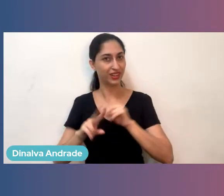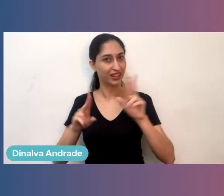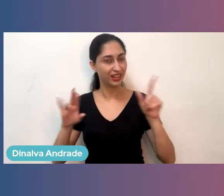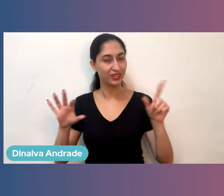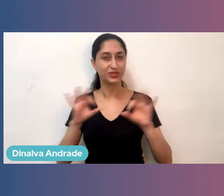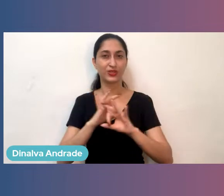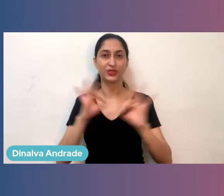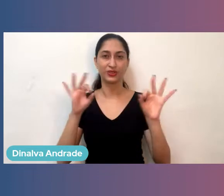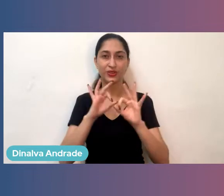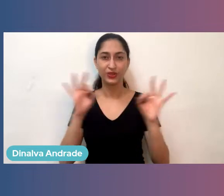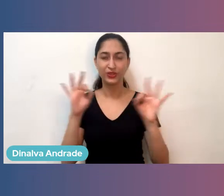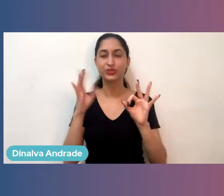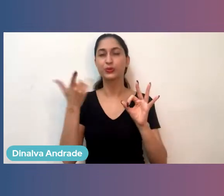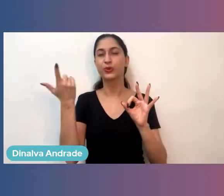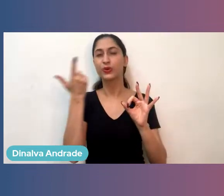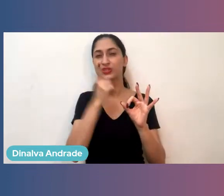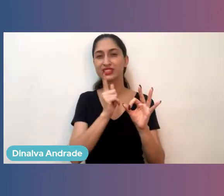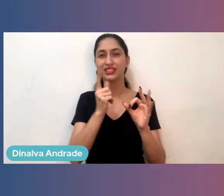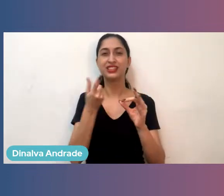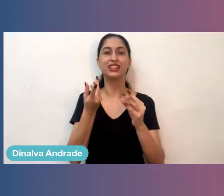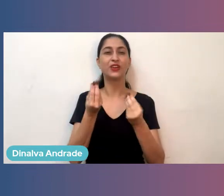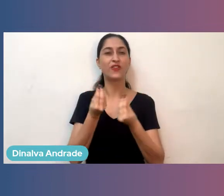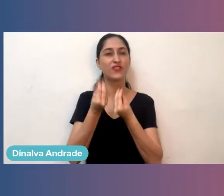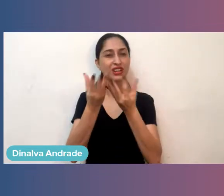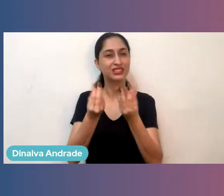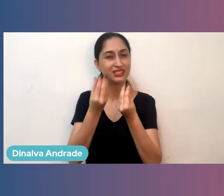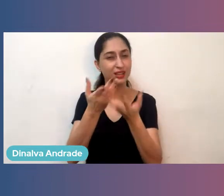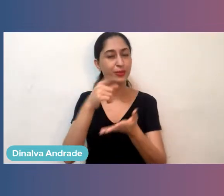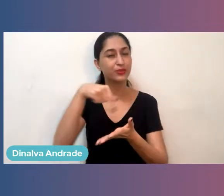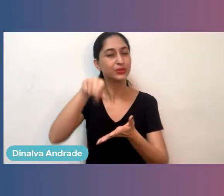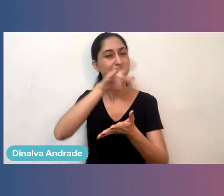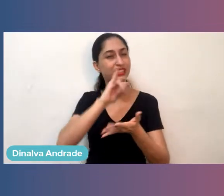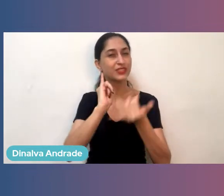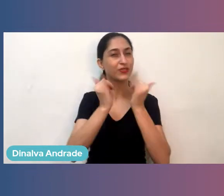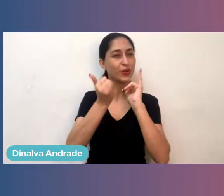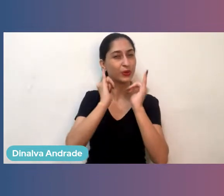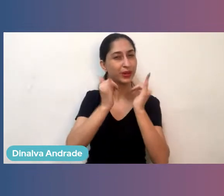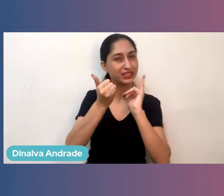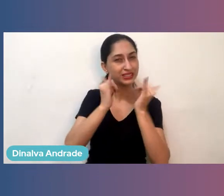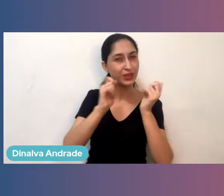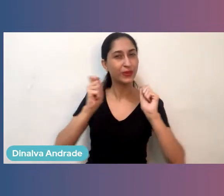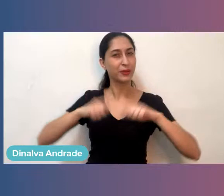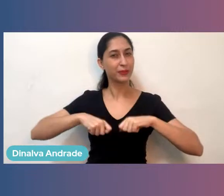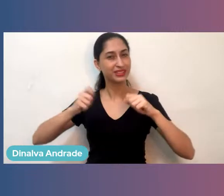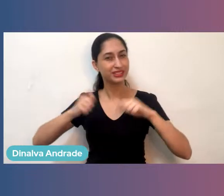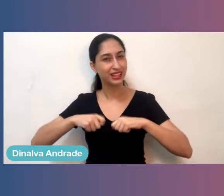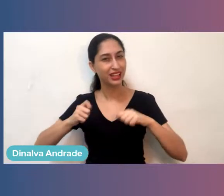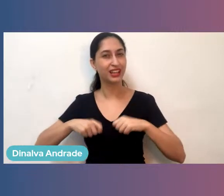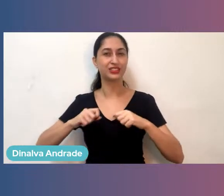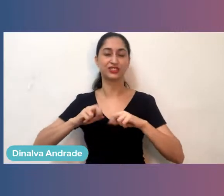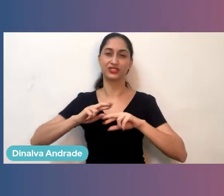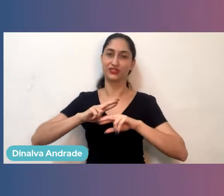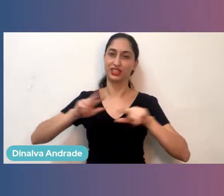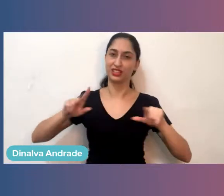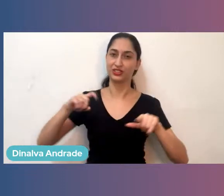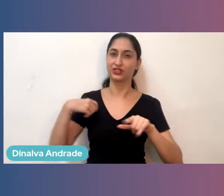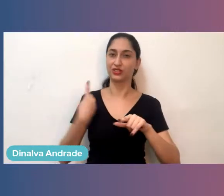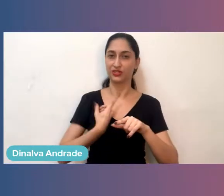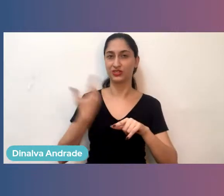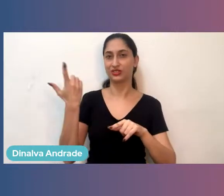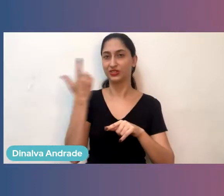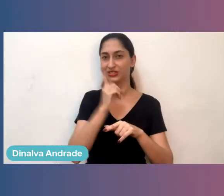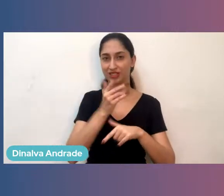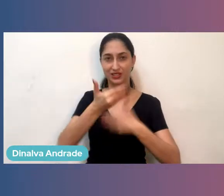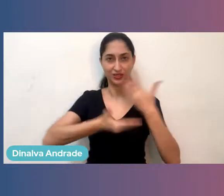poder trazer diferentes perspectivas, diferentes possibilidades para a gente trocar. Vou me